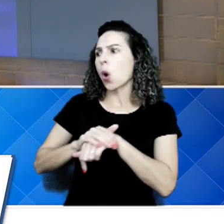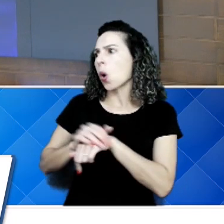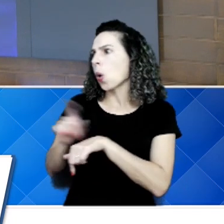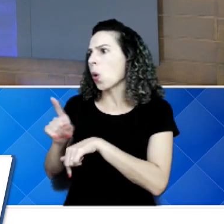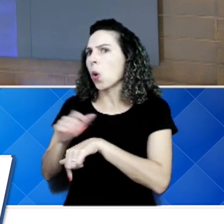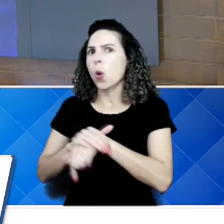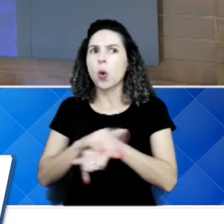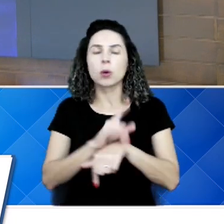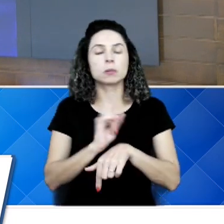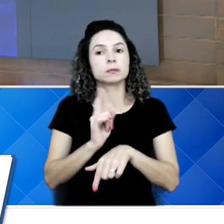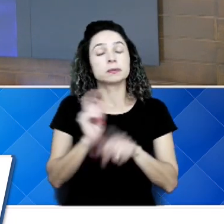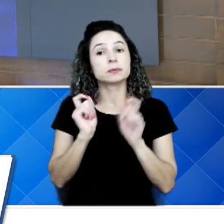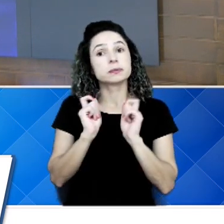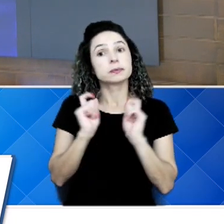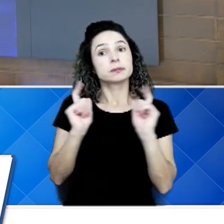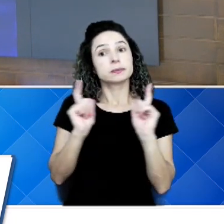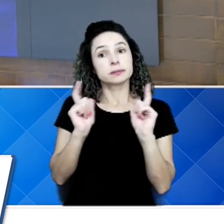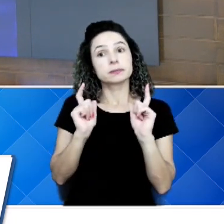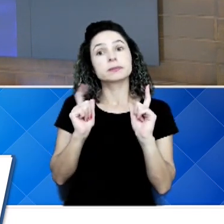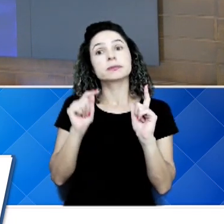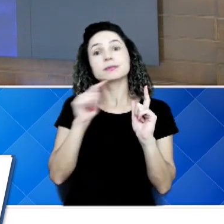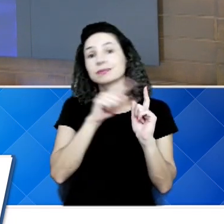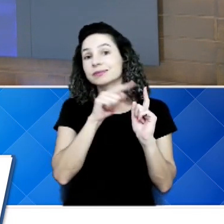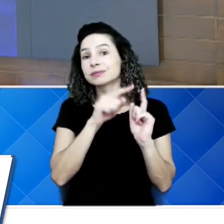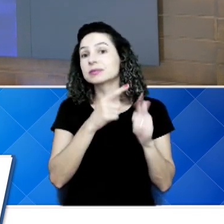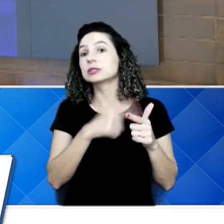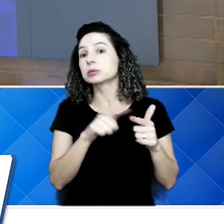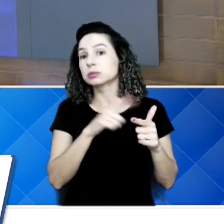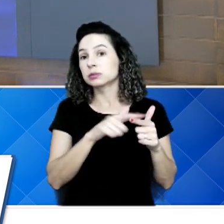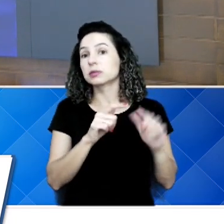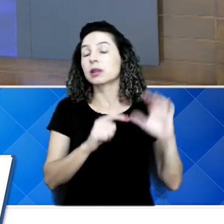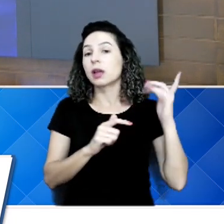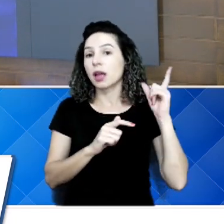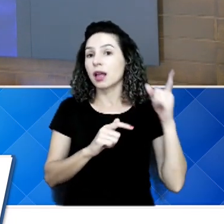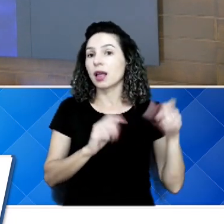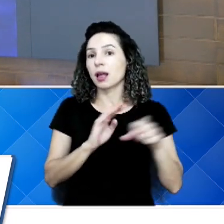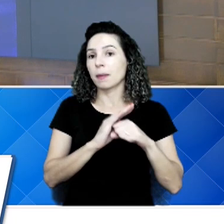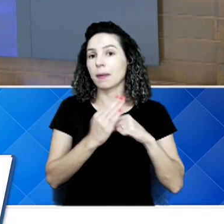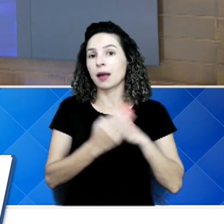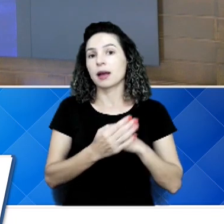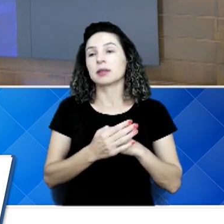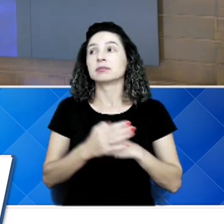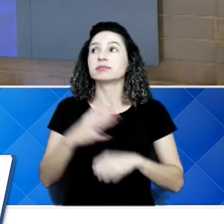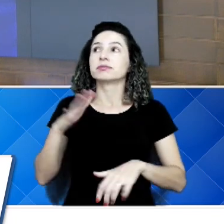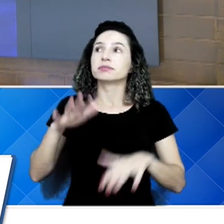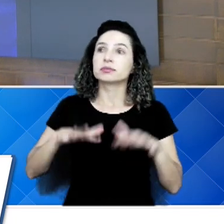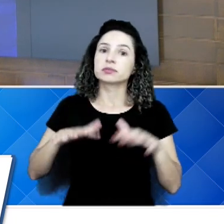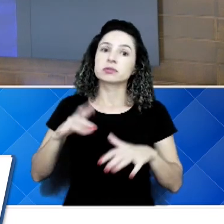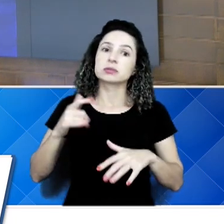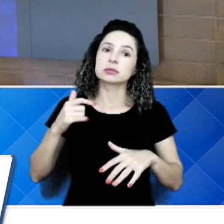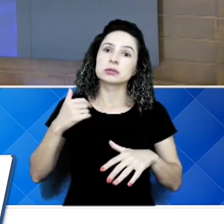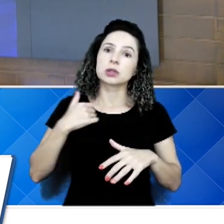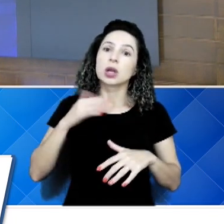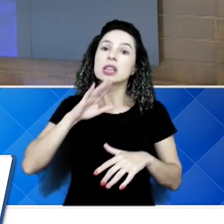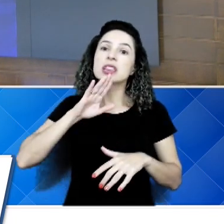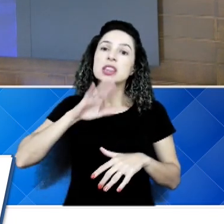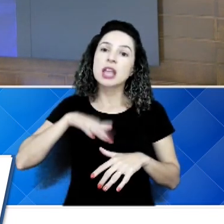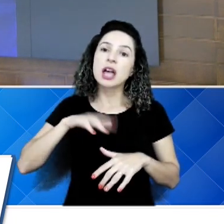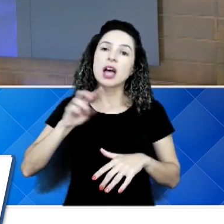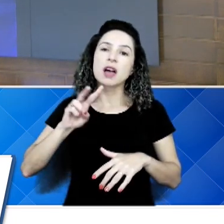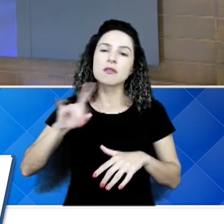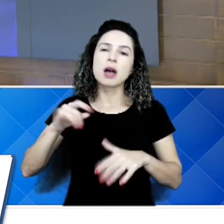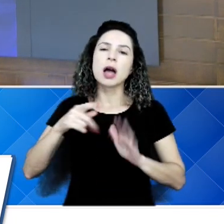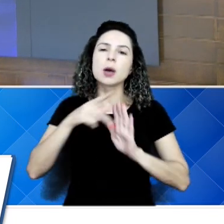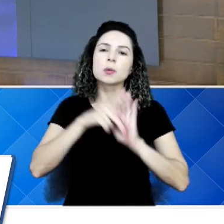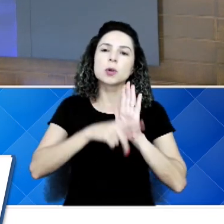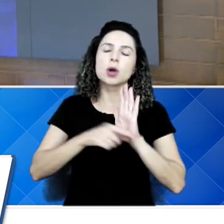alertando para essa situação que está acontecendo. Talvez a gente agora, na parte da tarde, nós vamos ter aí o projeto 21